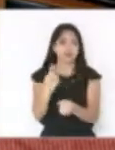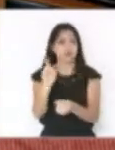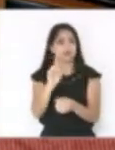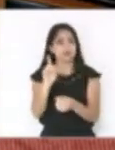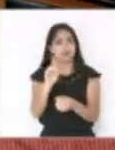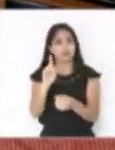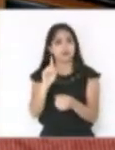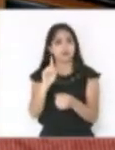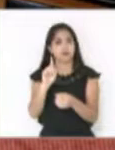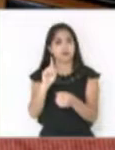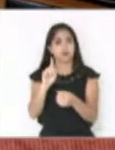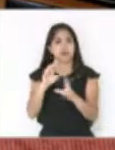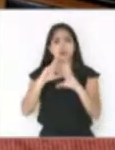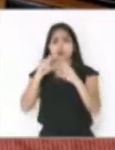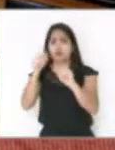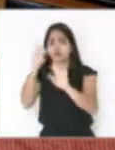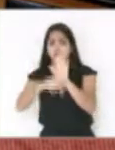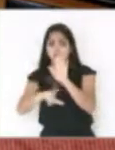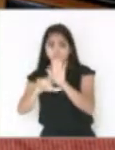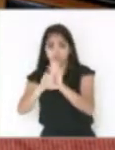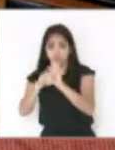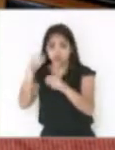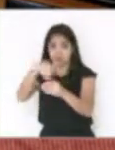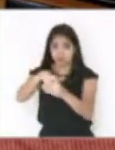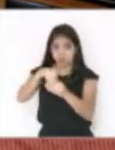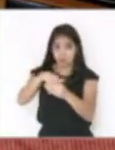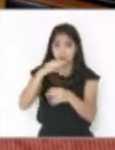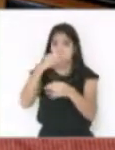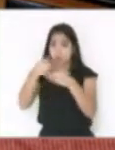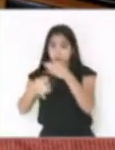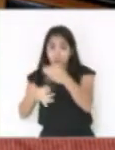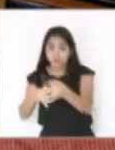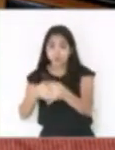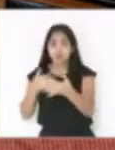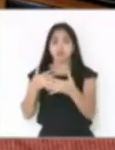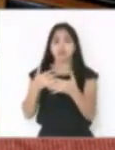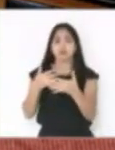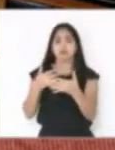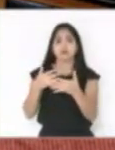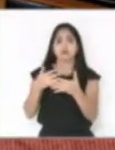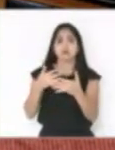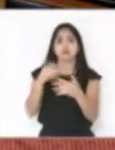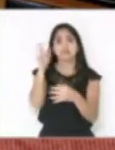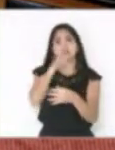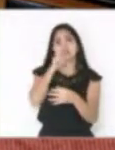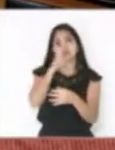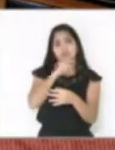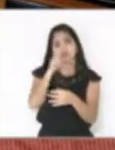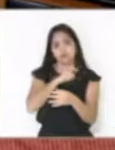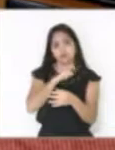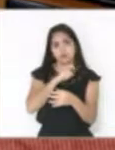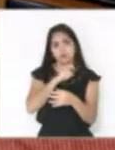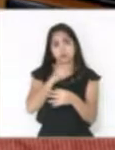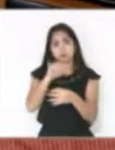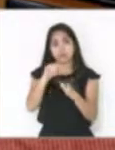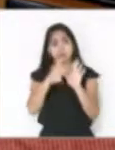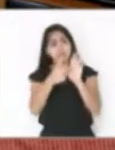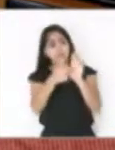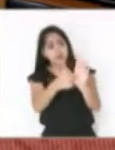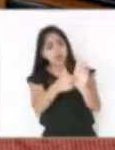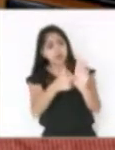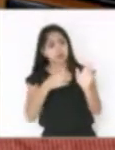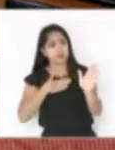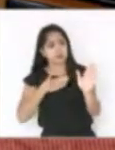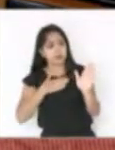aceitou nenhum dos projetos. Todos os projetos que nós votamos aqui que se argumentaram que colocaram recursos no SUS se tornaram mentiras. E se alguém mostrar um dos